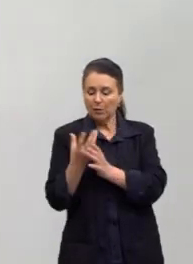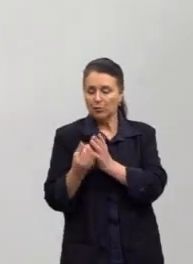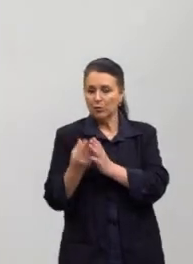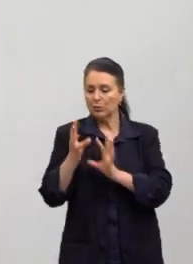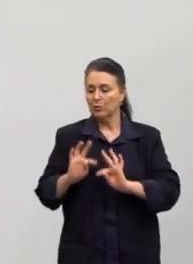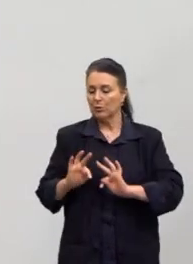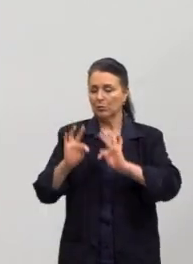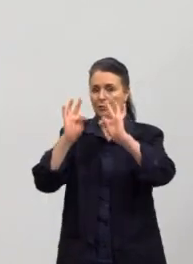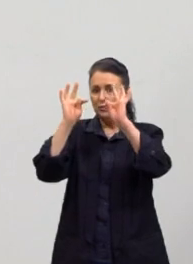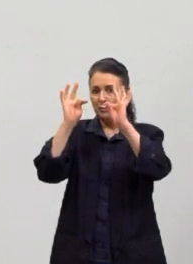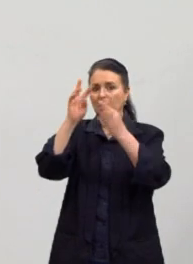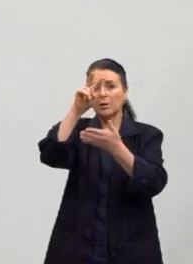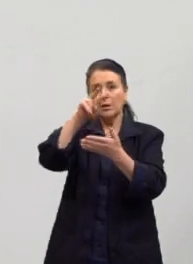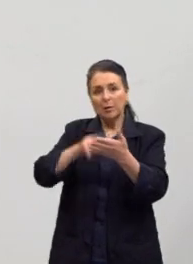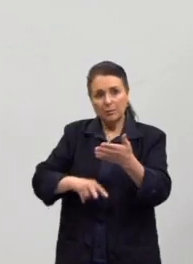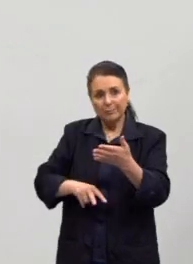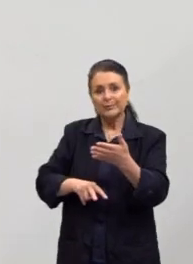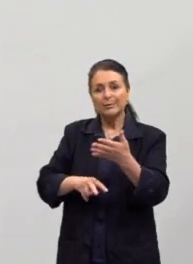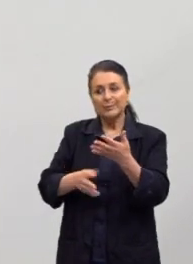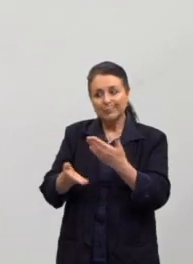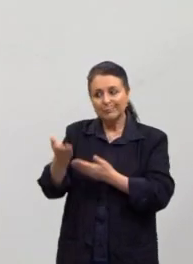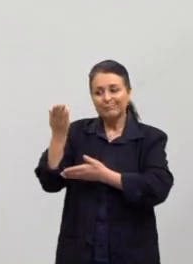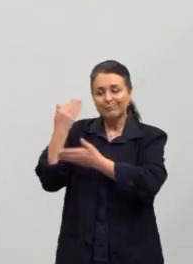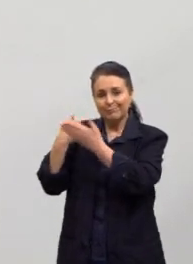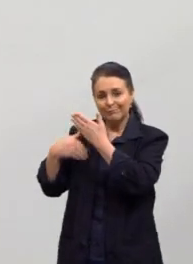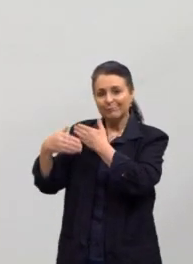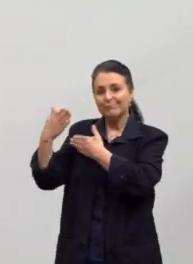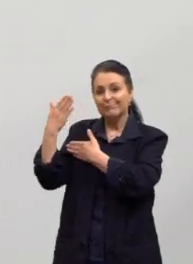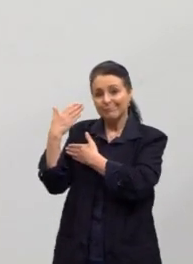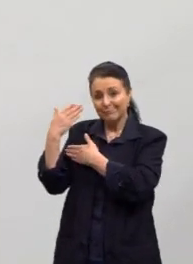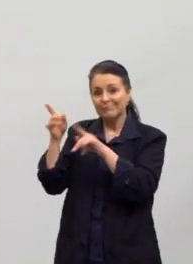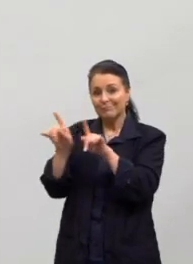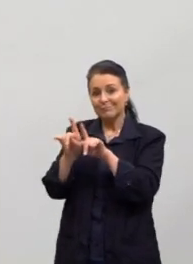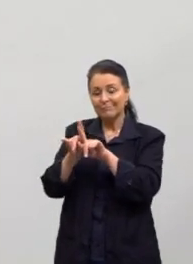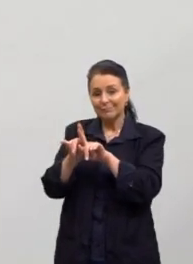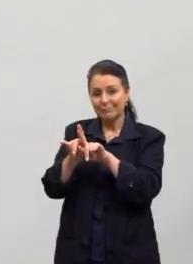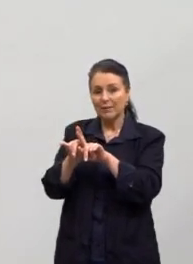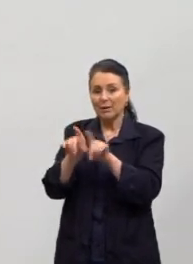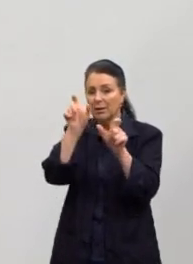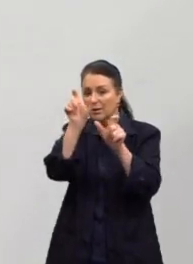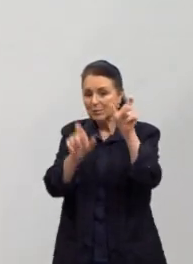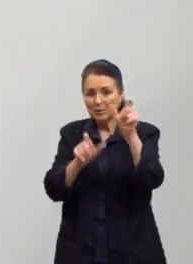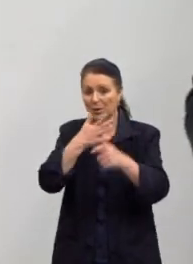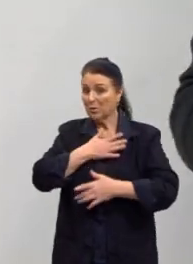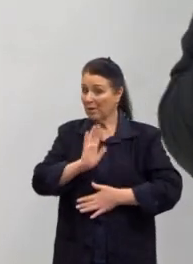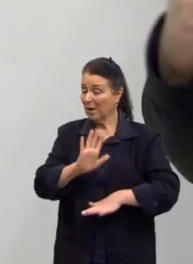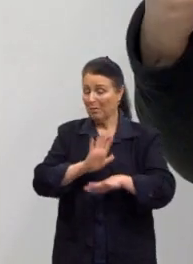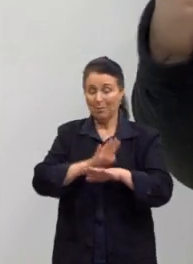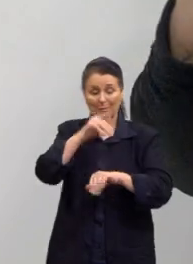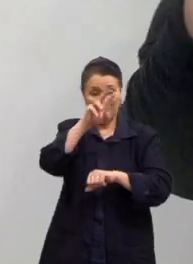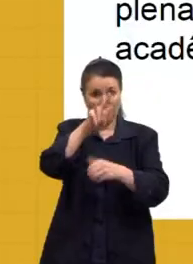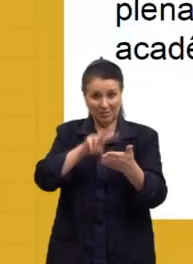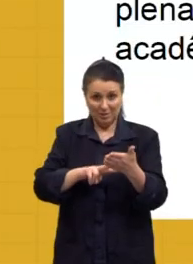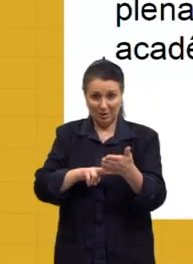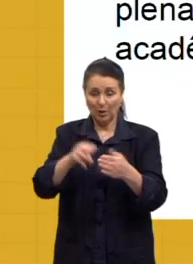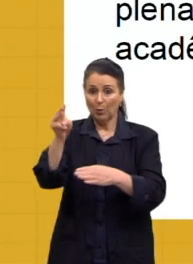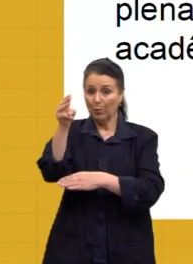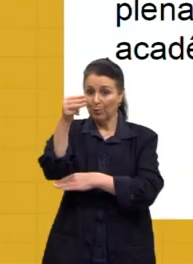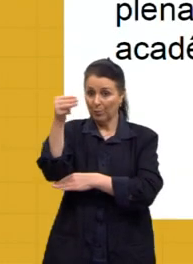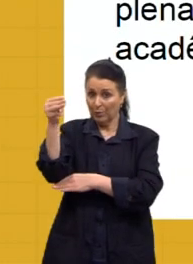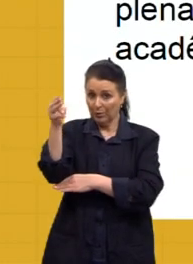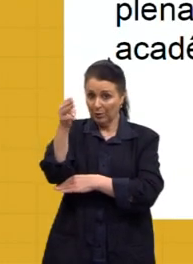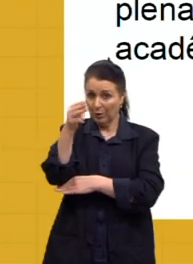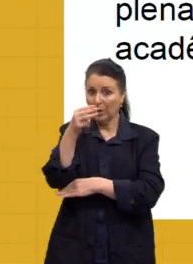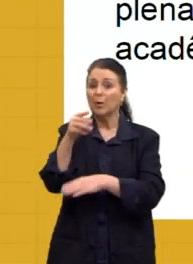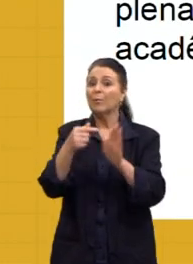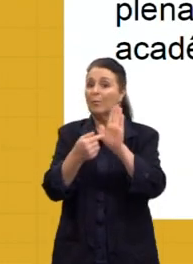tecnologias e a leitura, ela vai ficando para trás e vai se afastando do público. Então, o Manuel Bandeira, ele traz essa